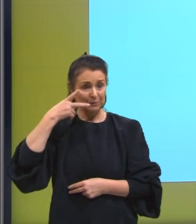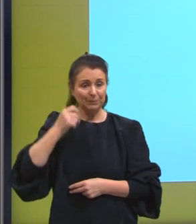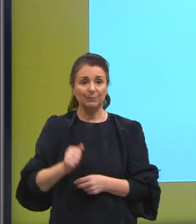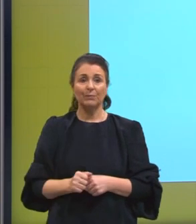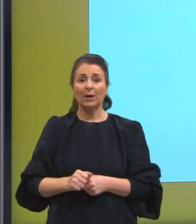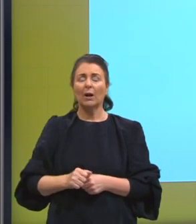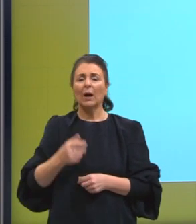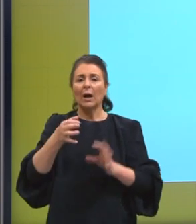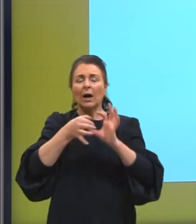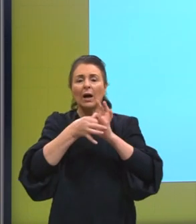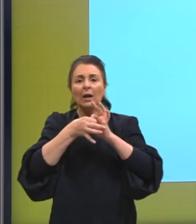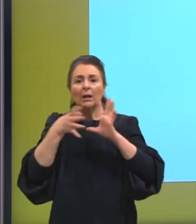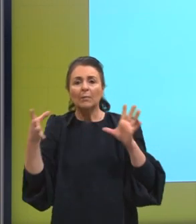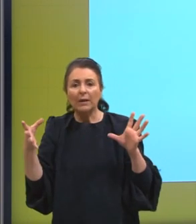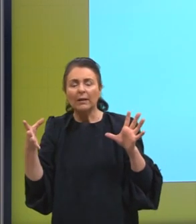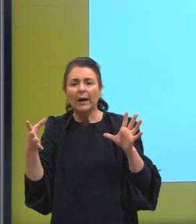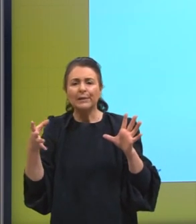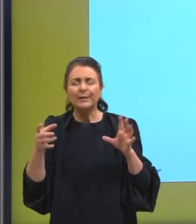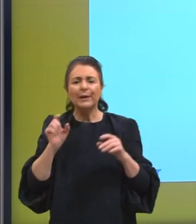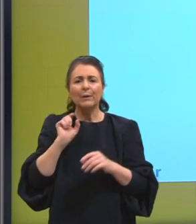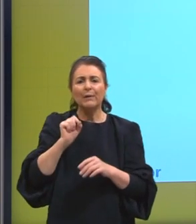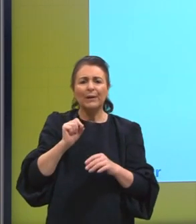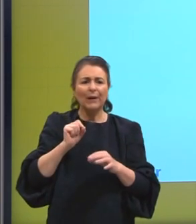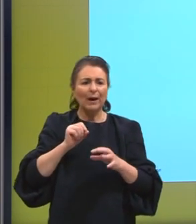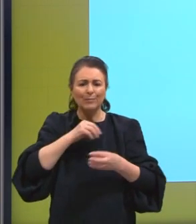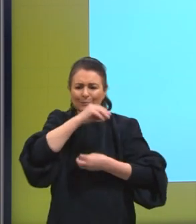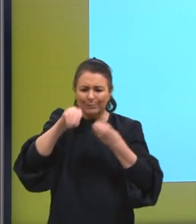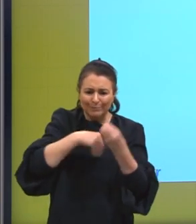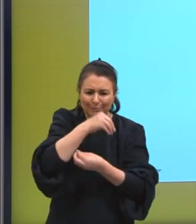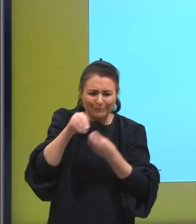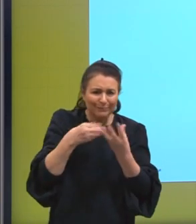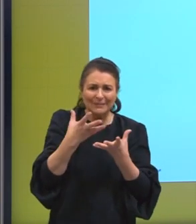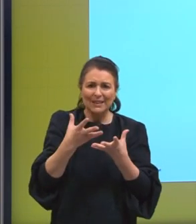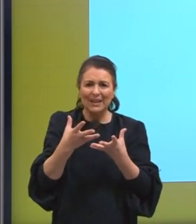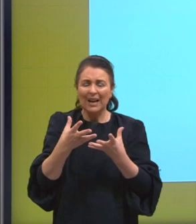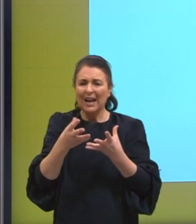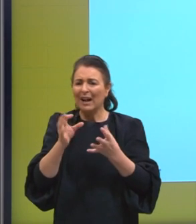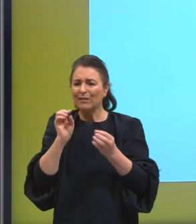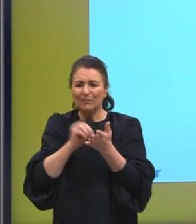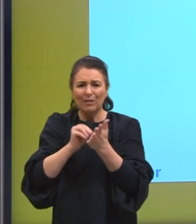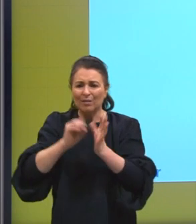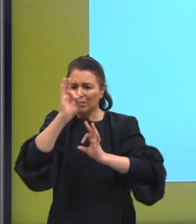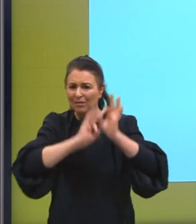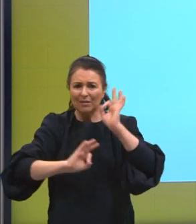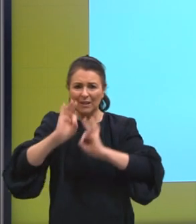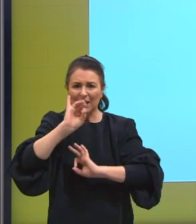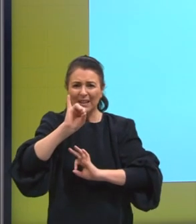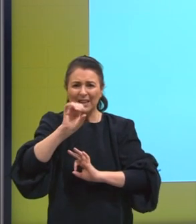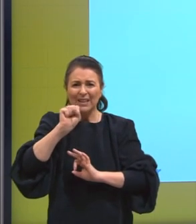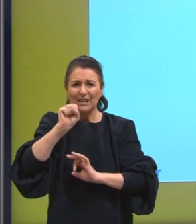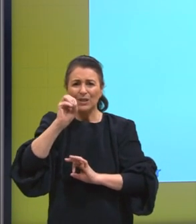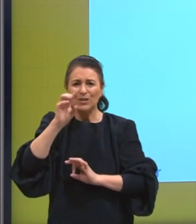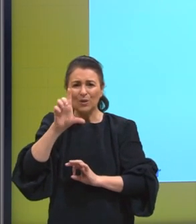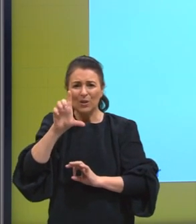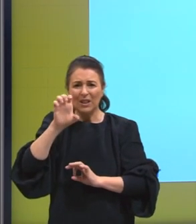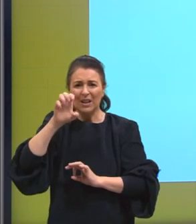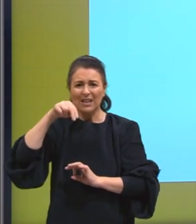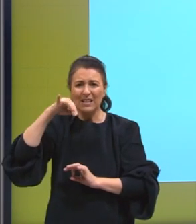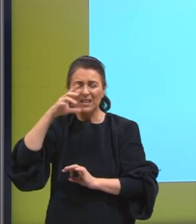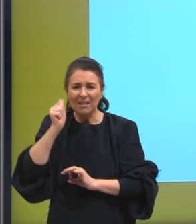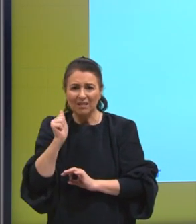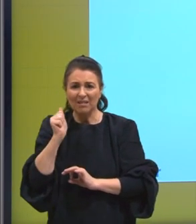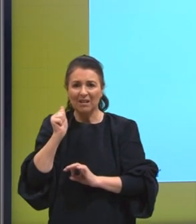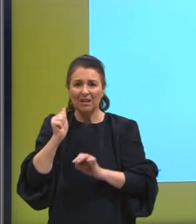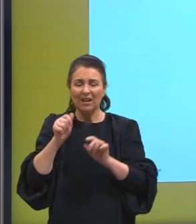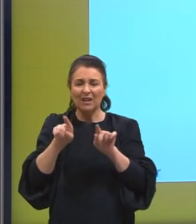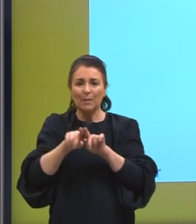olha só, a liberdade levaria a insolência e a anarquia. Ele coloca que a política, a democracia, a democracia, por